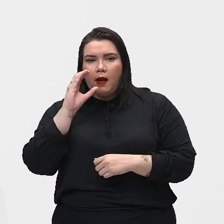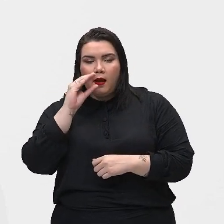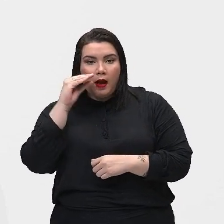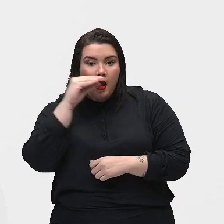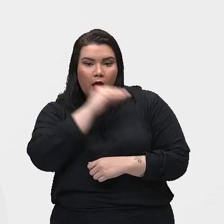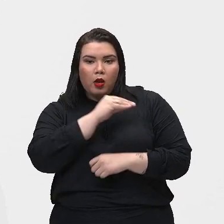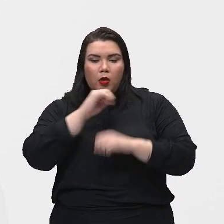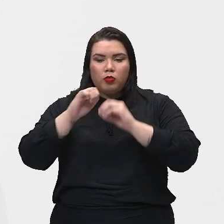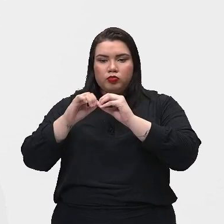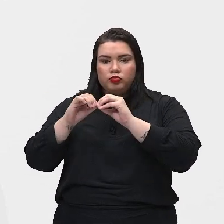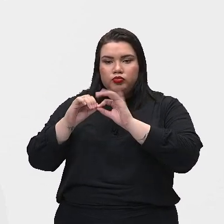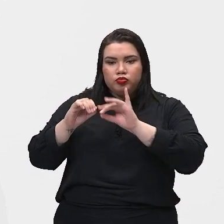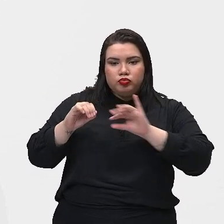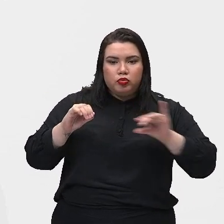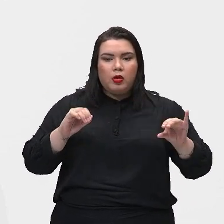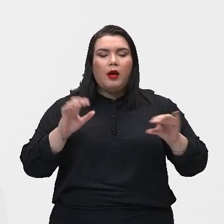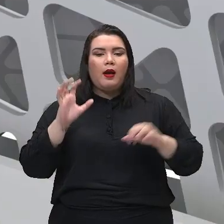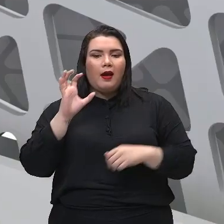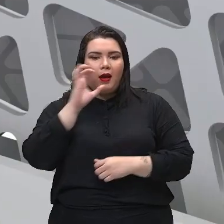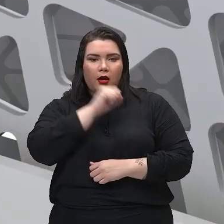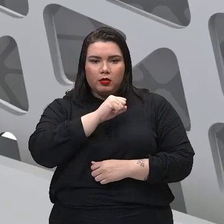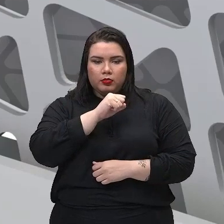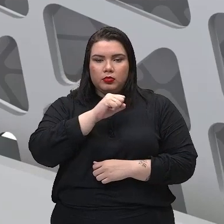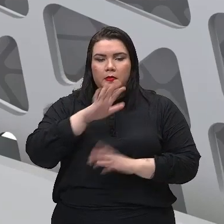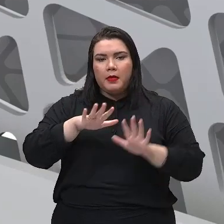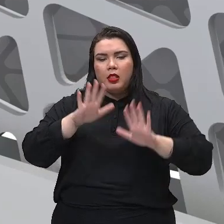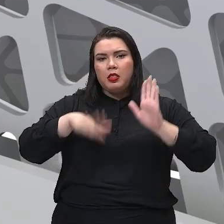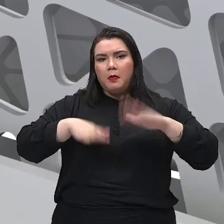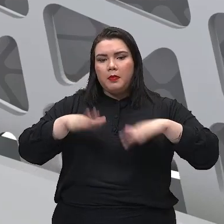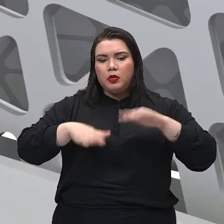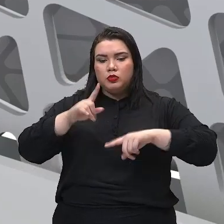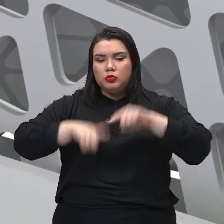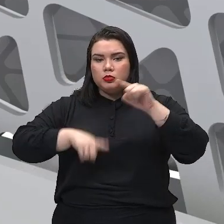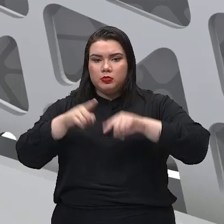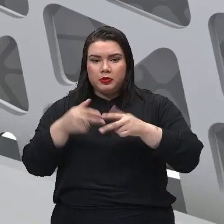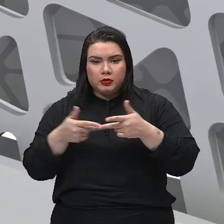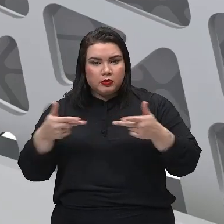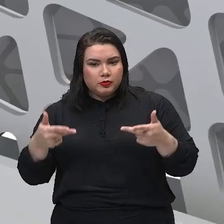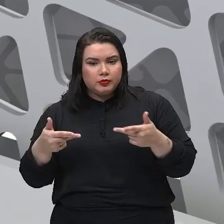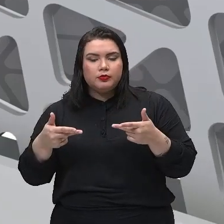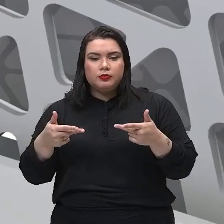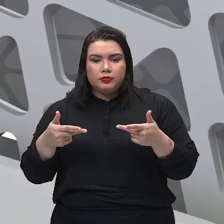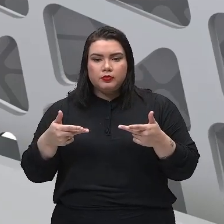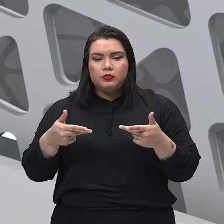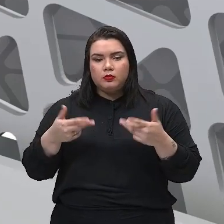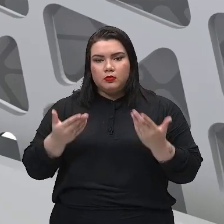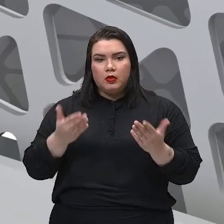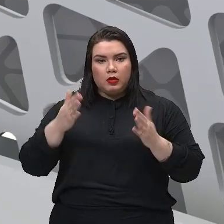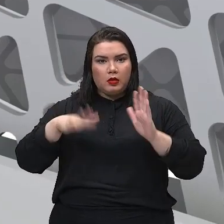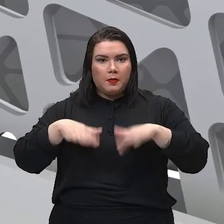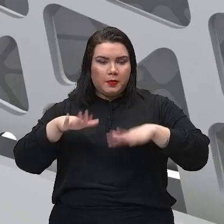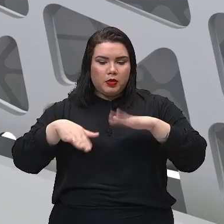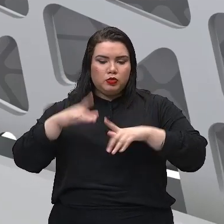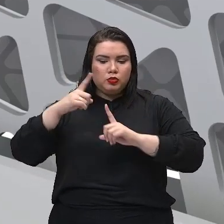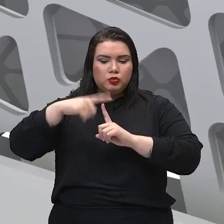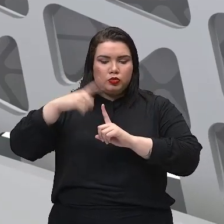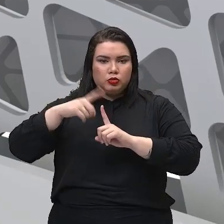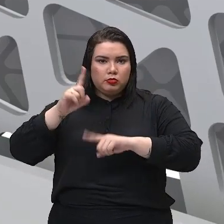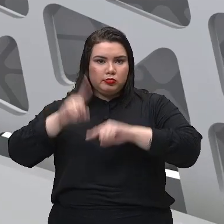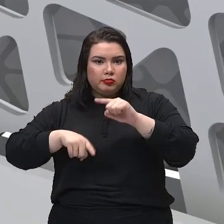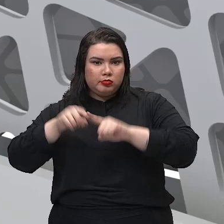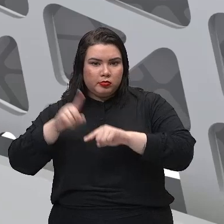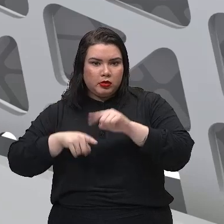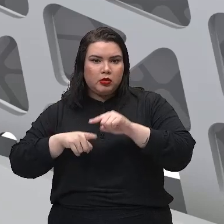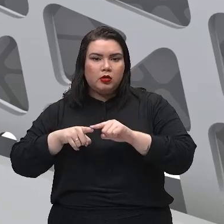varia entre os materiais. Então, isso tudo depende do tipo de material que está envolvido, no caso,